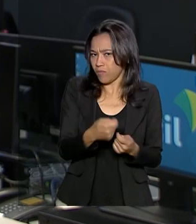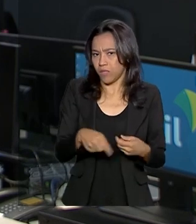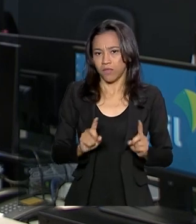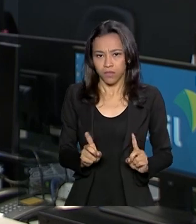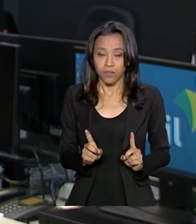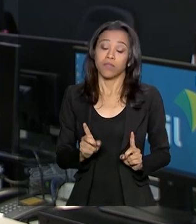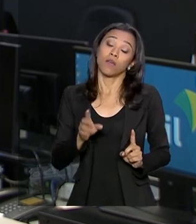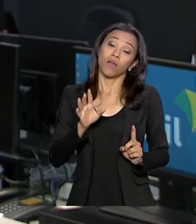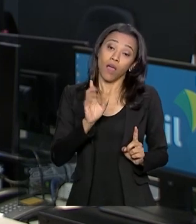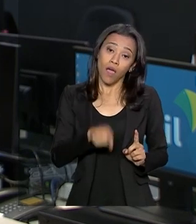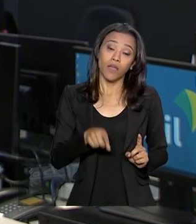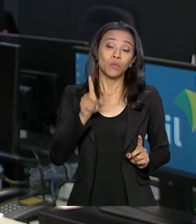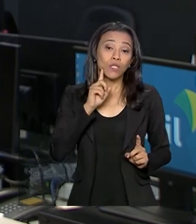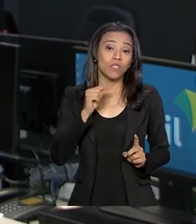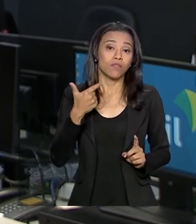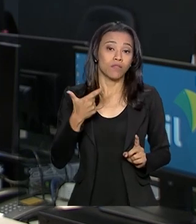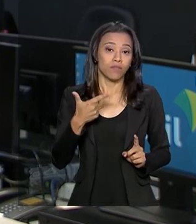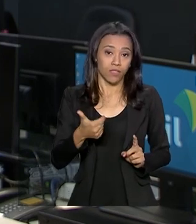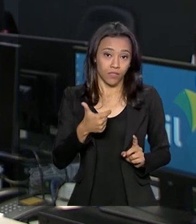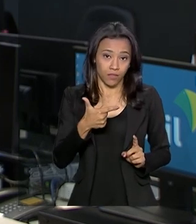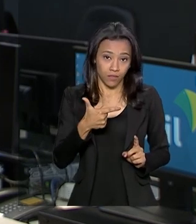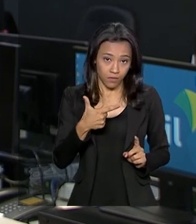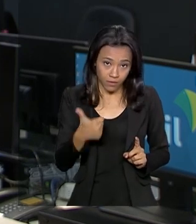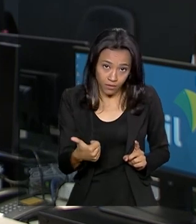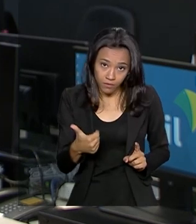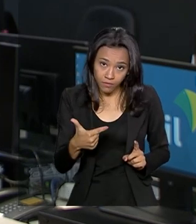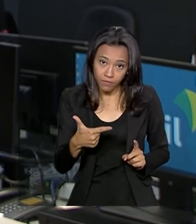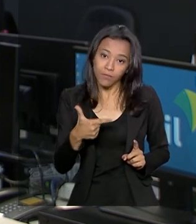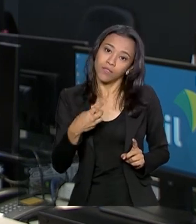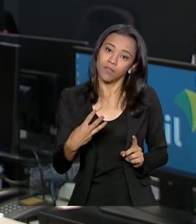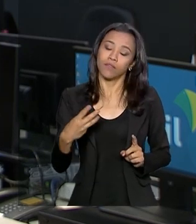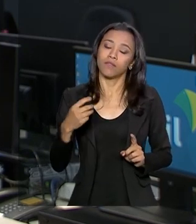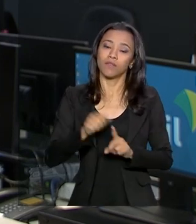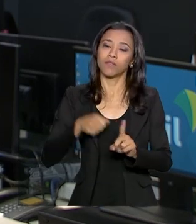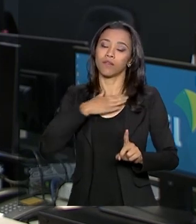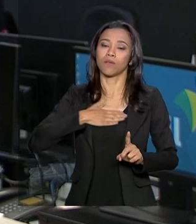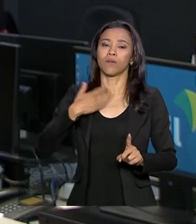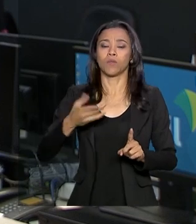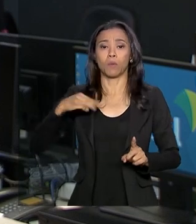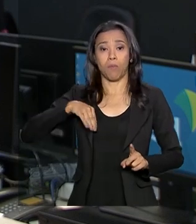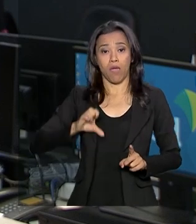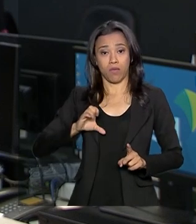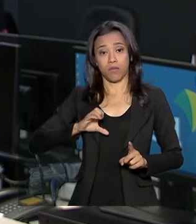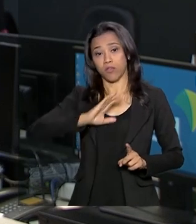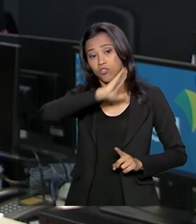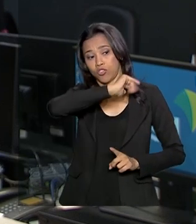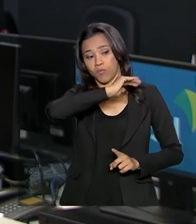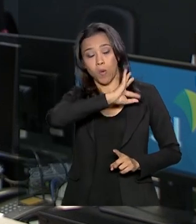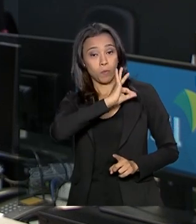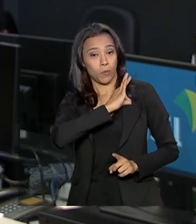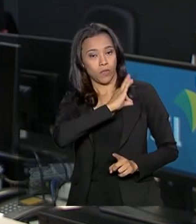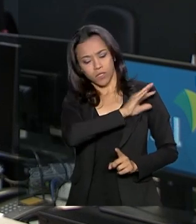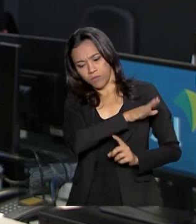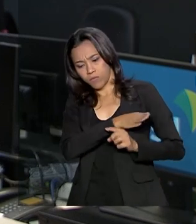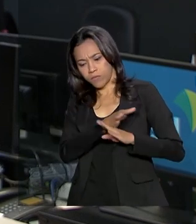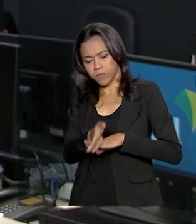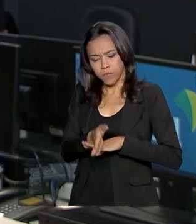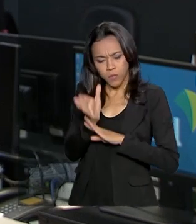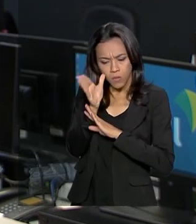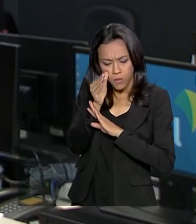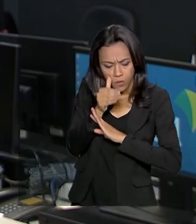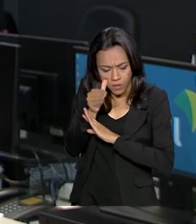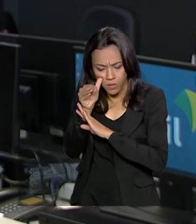a ser dia 23 de agosto. Na semana passada, o MEC acionou a Polícia Federal para investigar indícios de